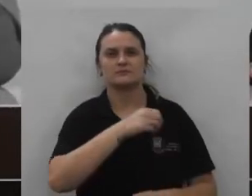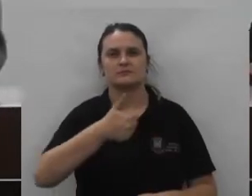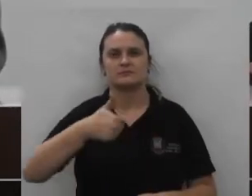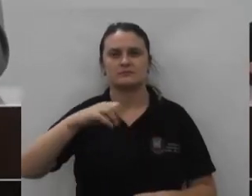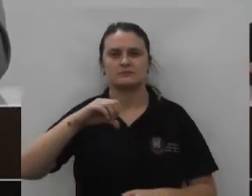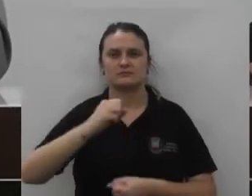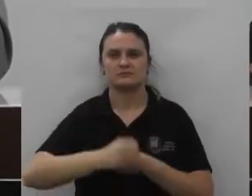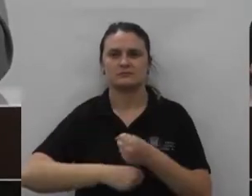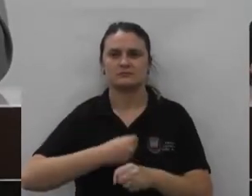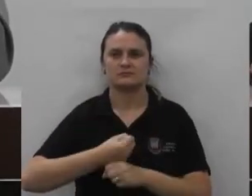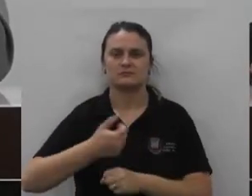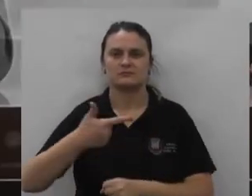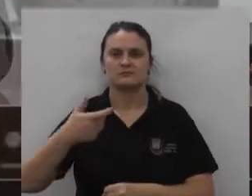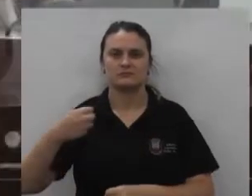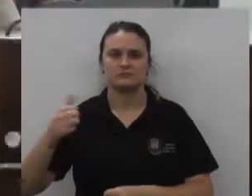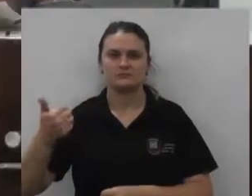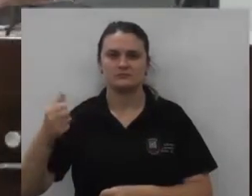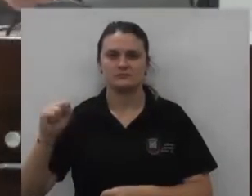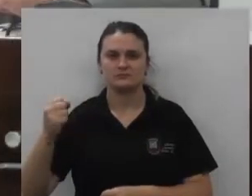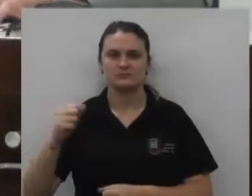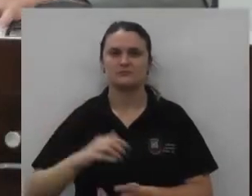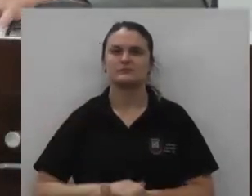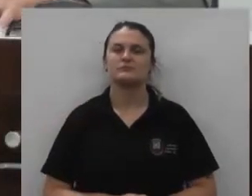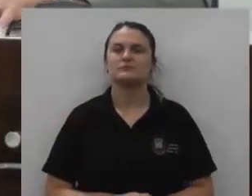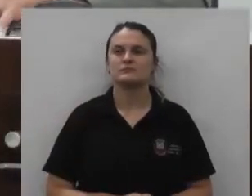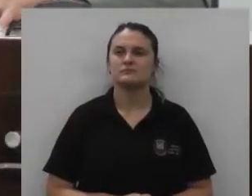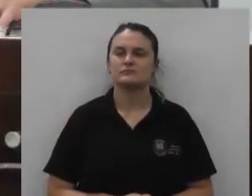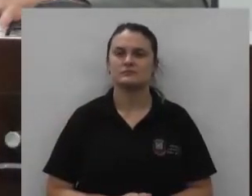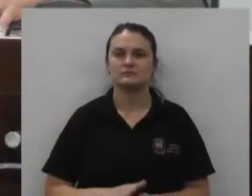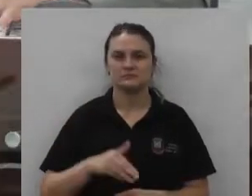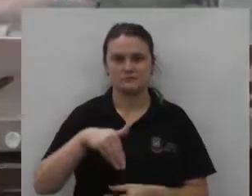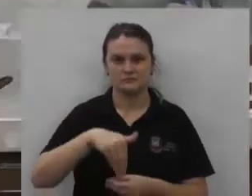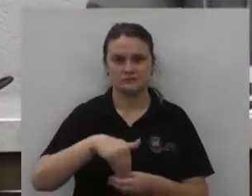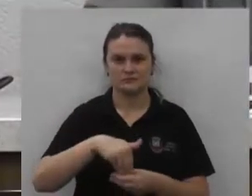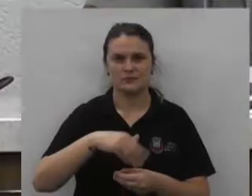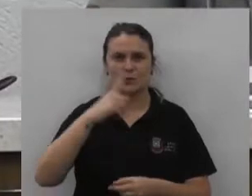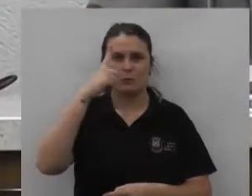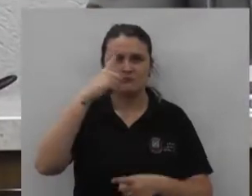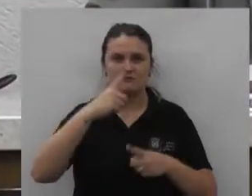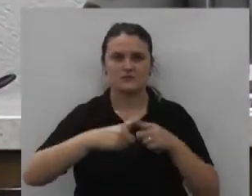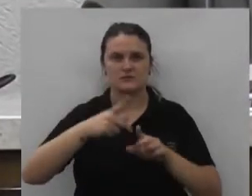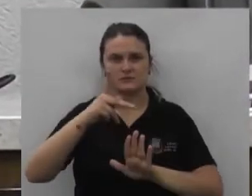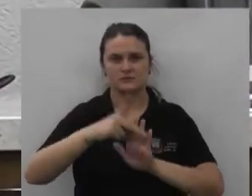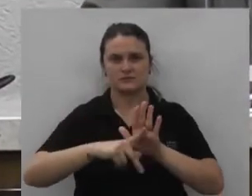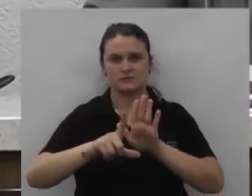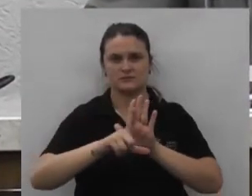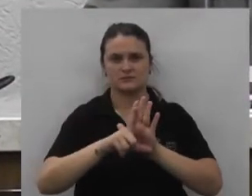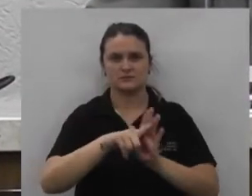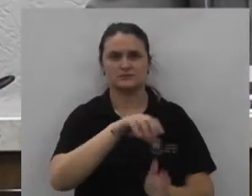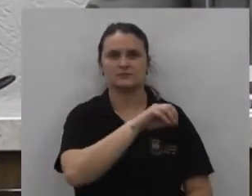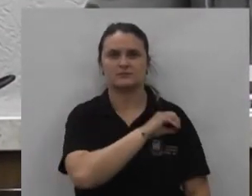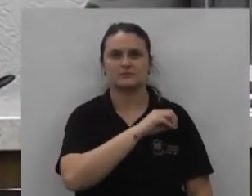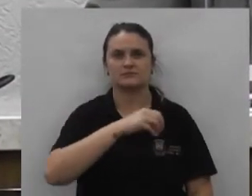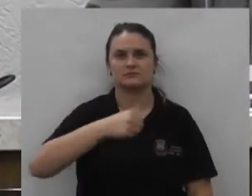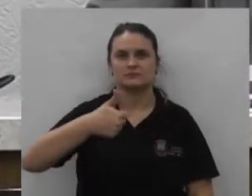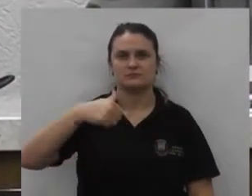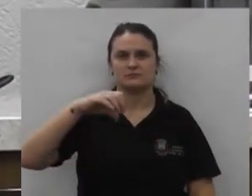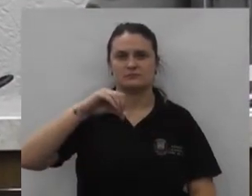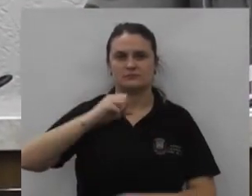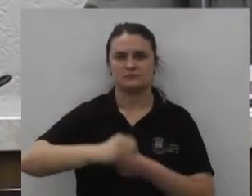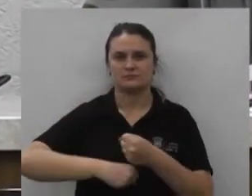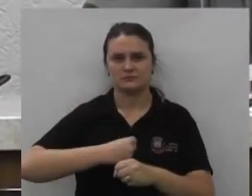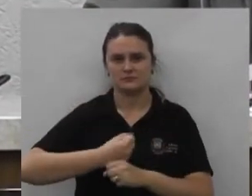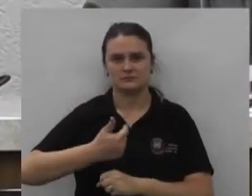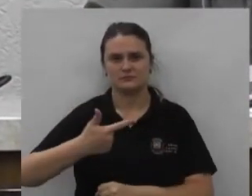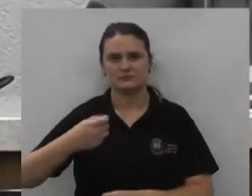ordinária número 19 de 2018 votação votação única do projeto de lei ordinária número 19 de